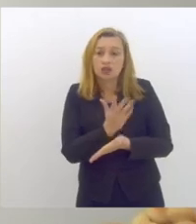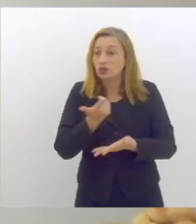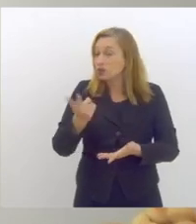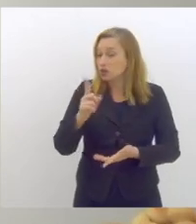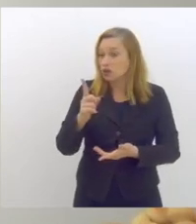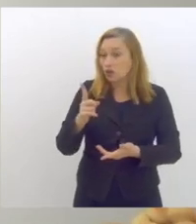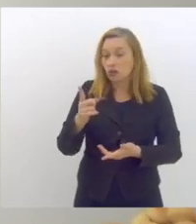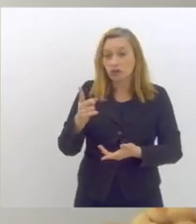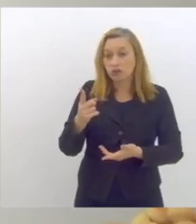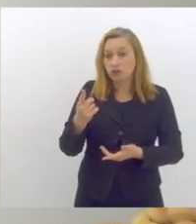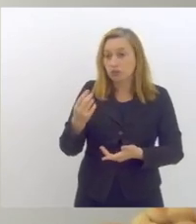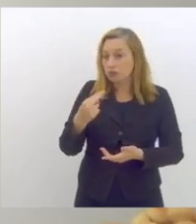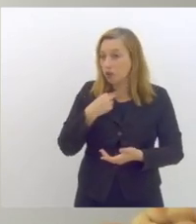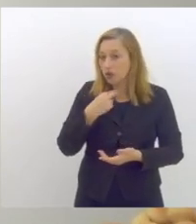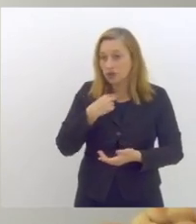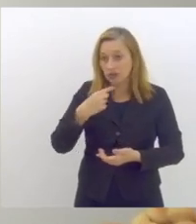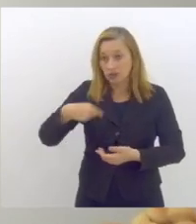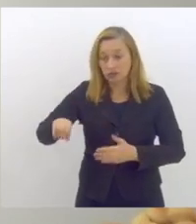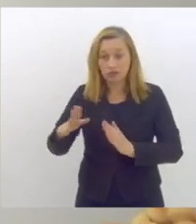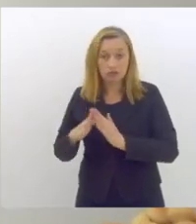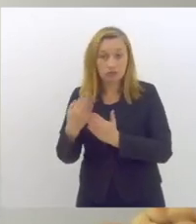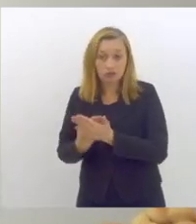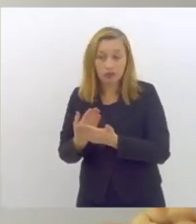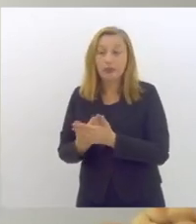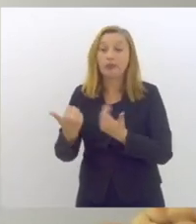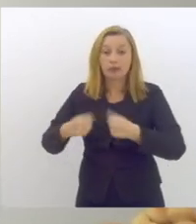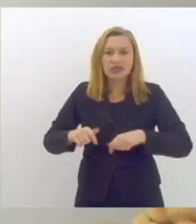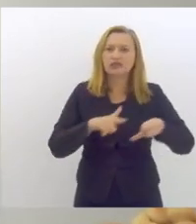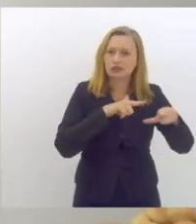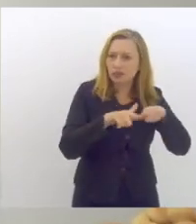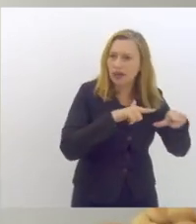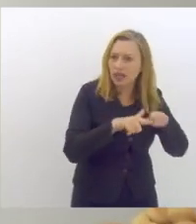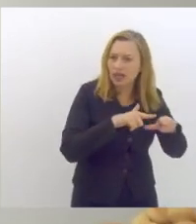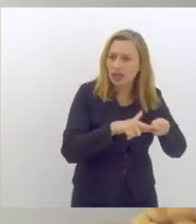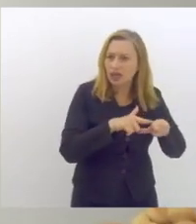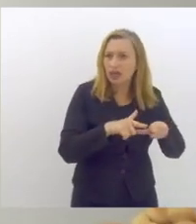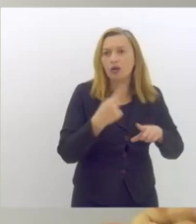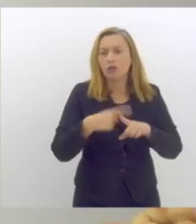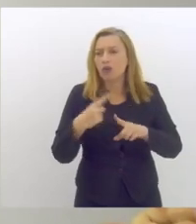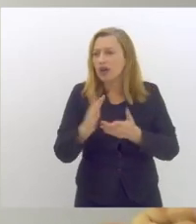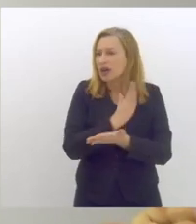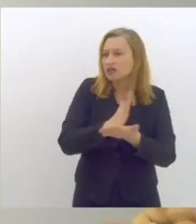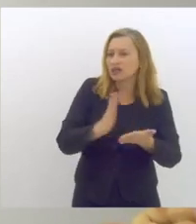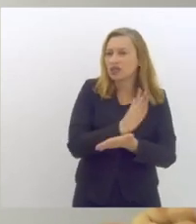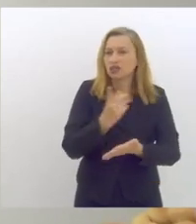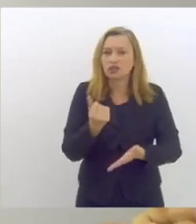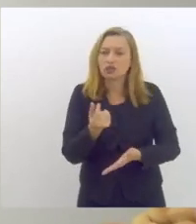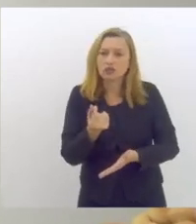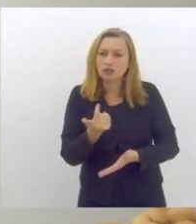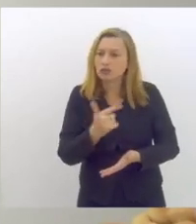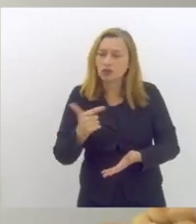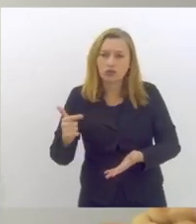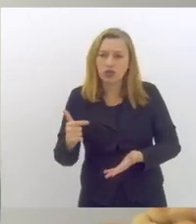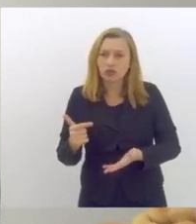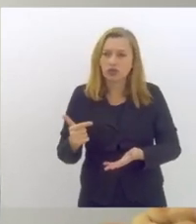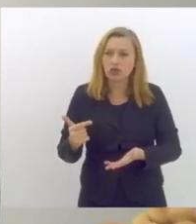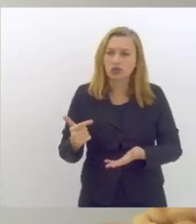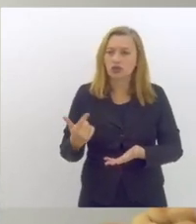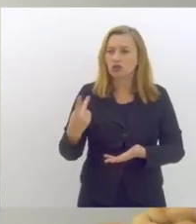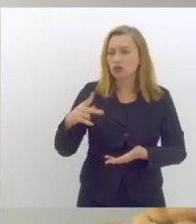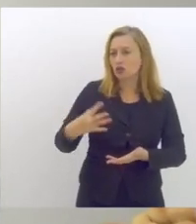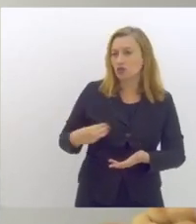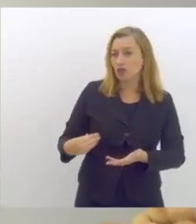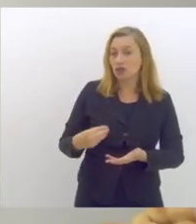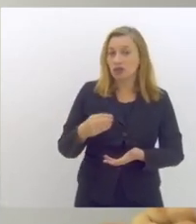ficam porque não podem elas precisam trabalhar porque às vezes não tem o benefício do seu filho que às vezes é negado